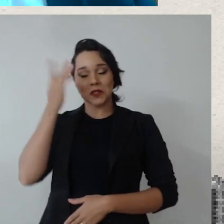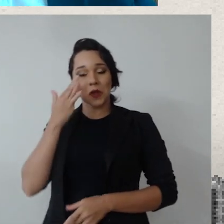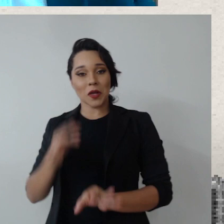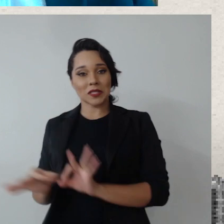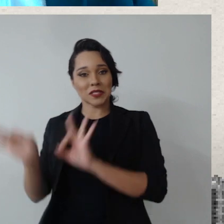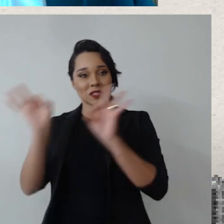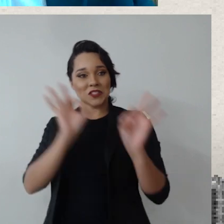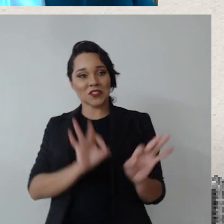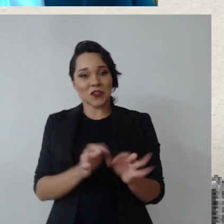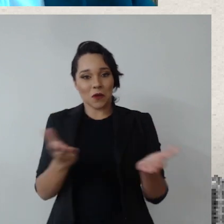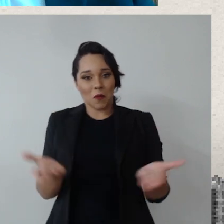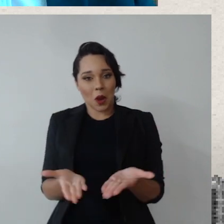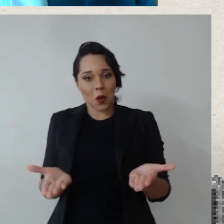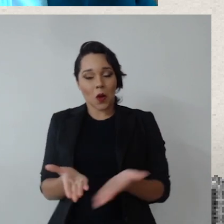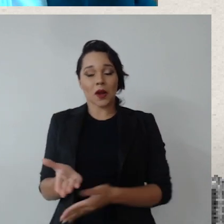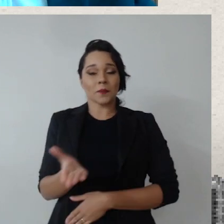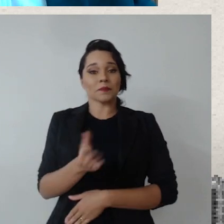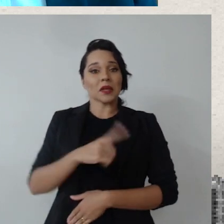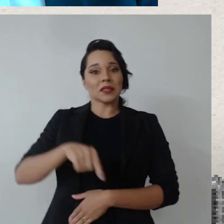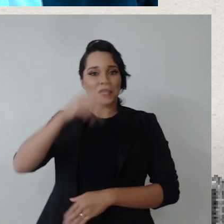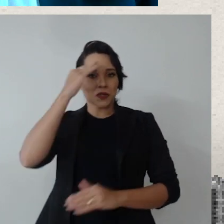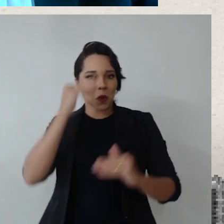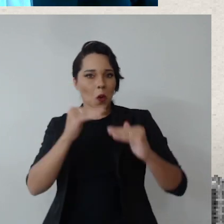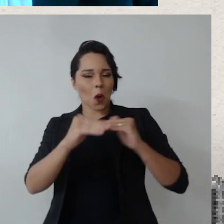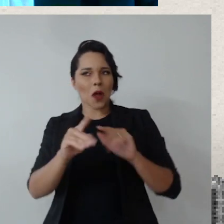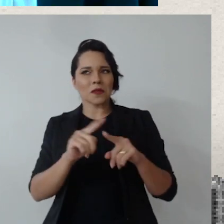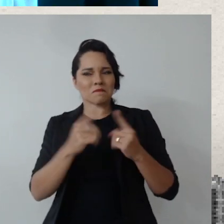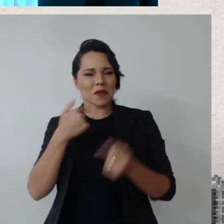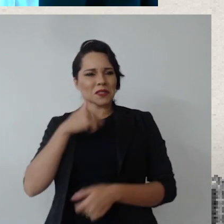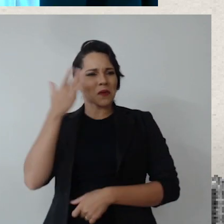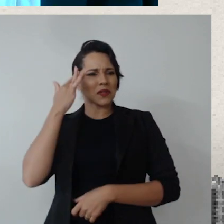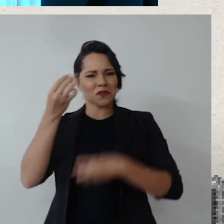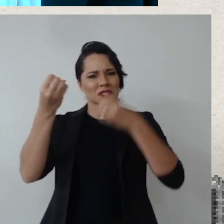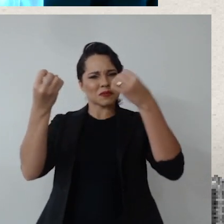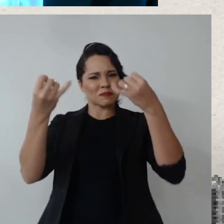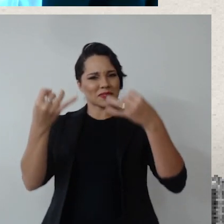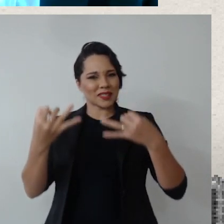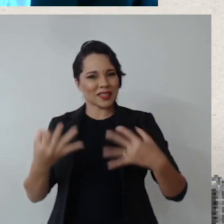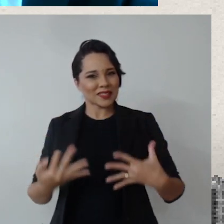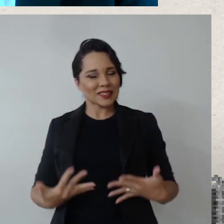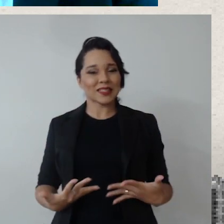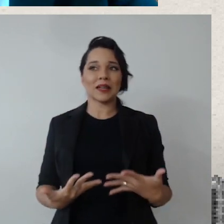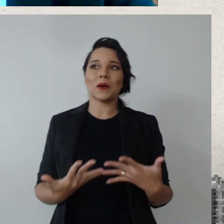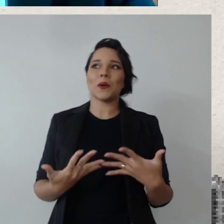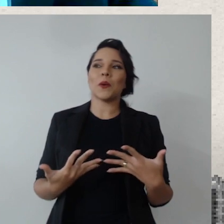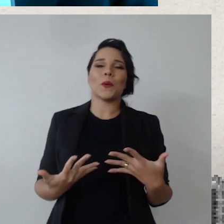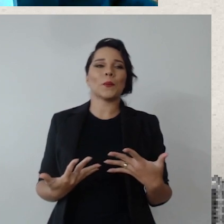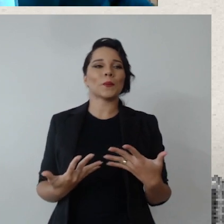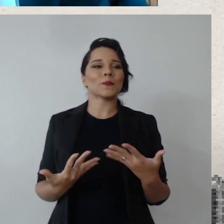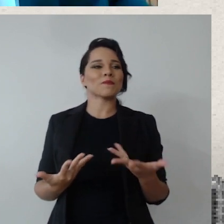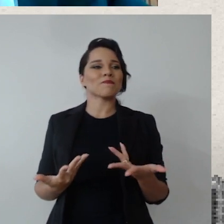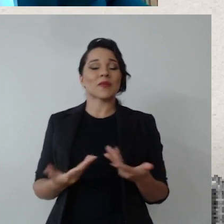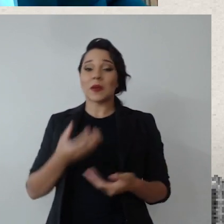compartilharam aqui desse momento concordam comigo, mas acho que foi uma explicação bem